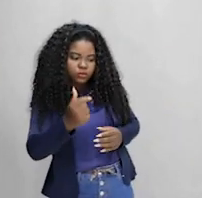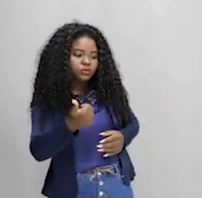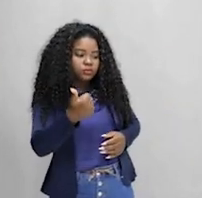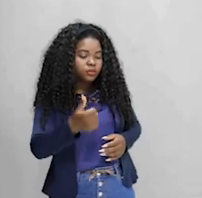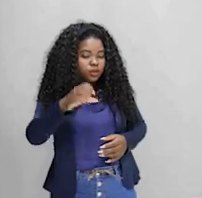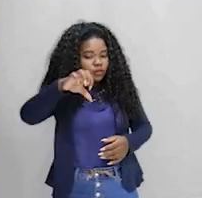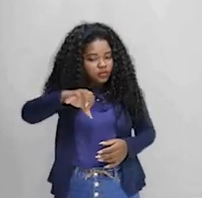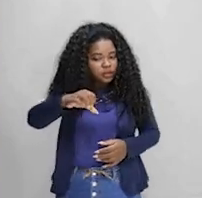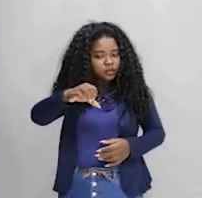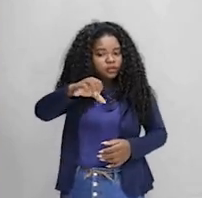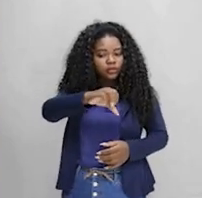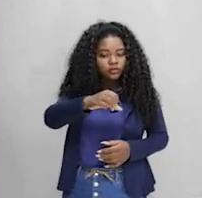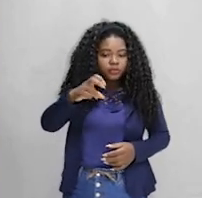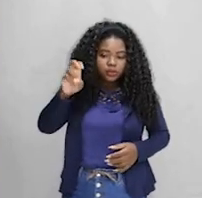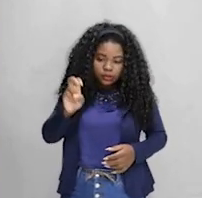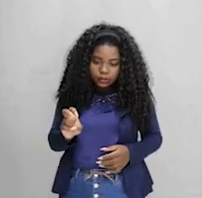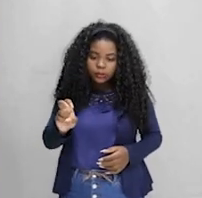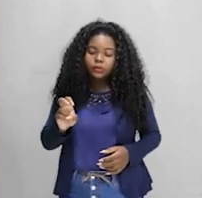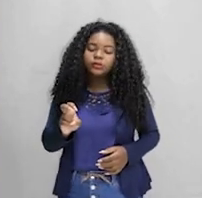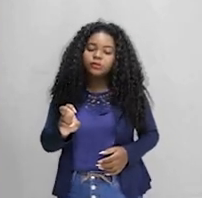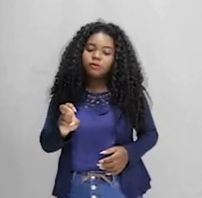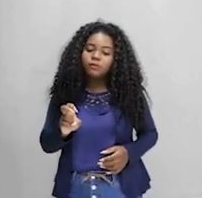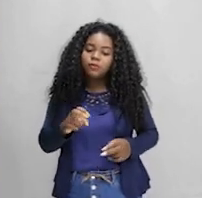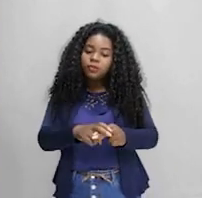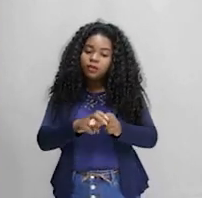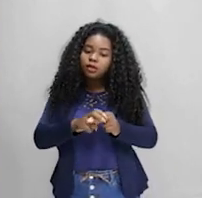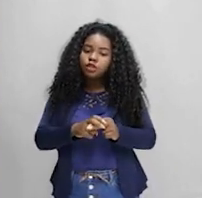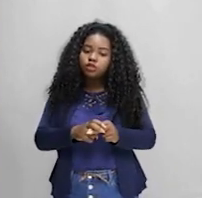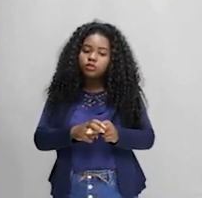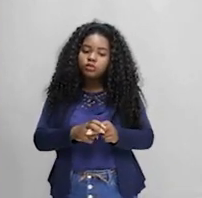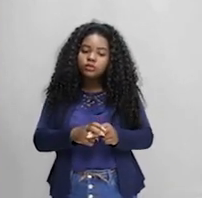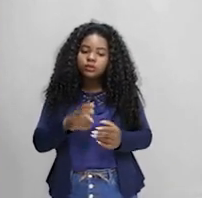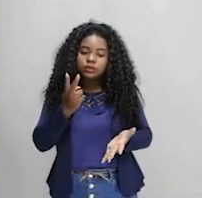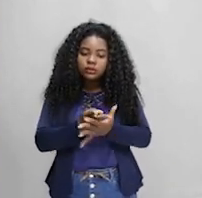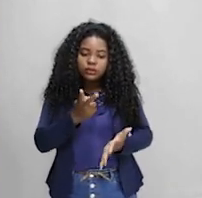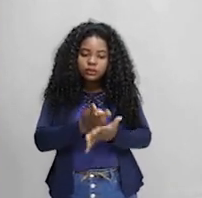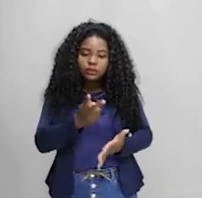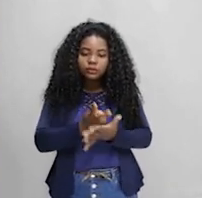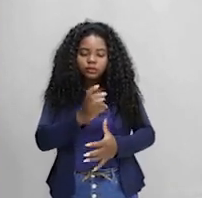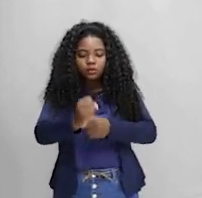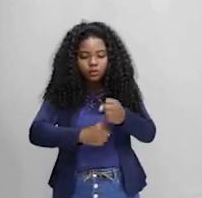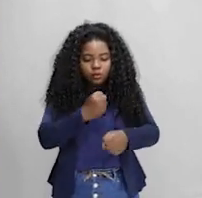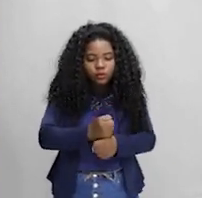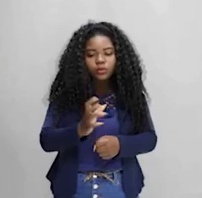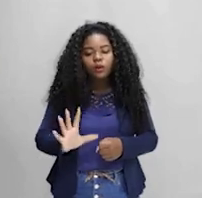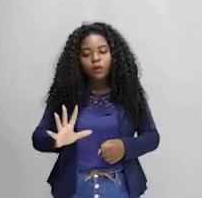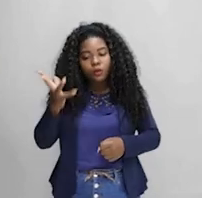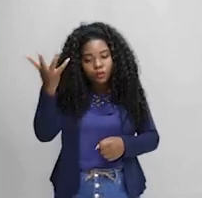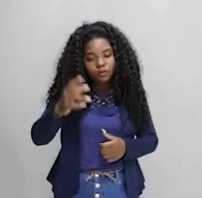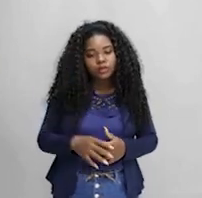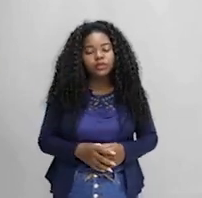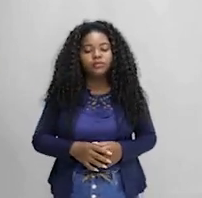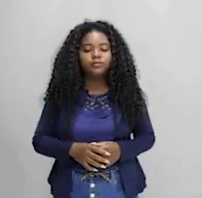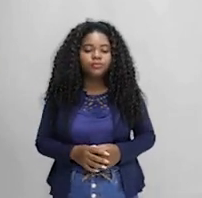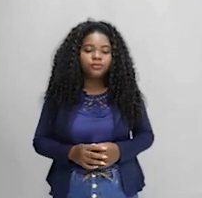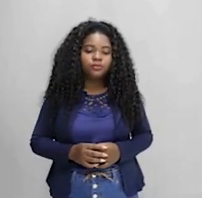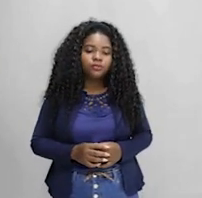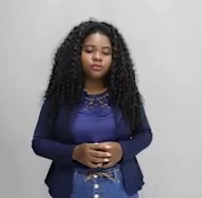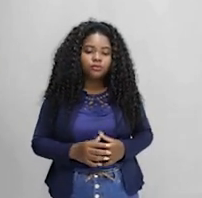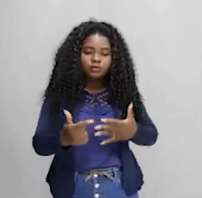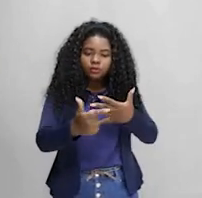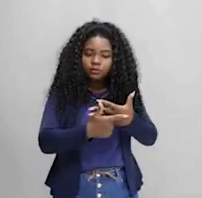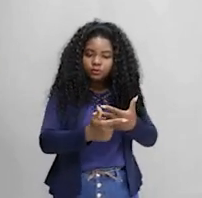1995. E a partir daí, todo ano ocorre, exceto o ano passado, devido à pandemia. Então, a